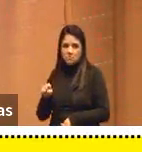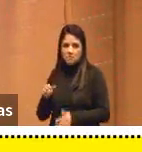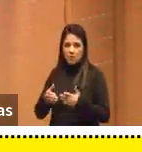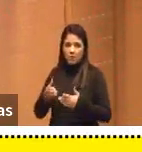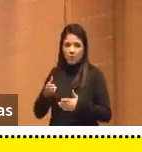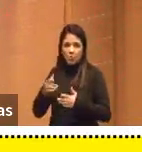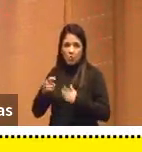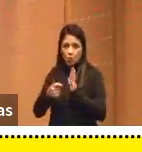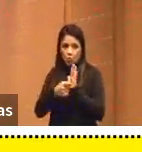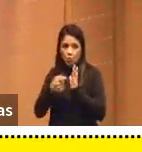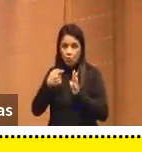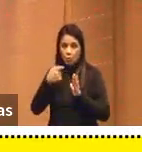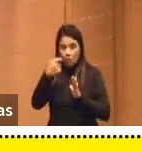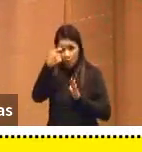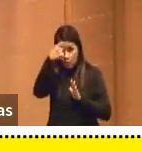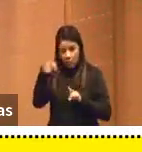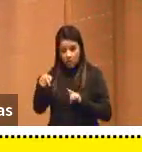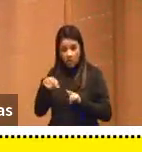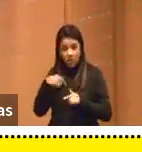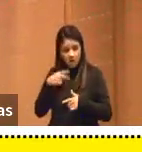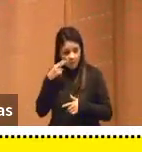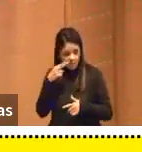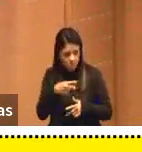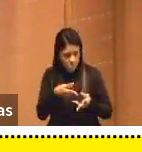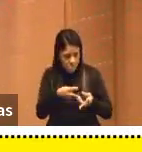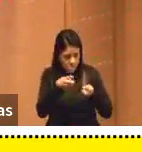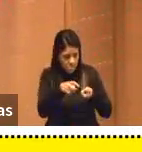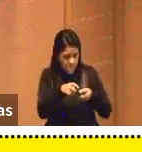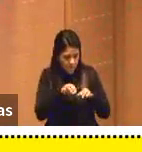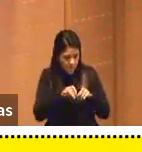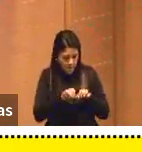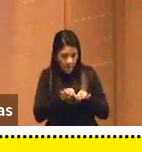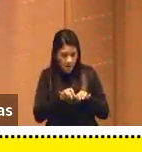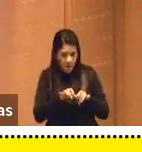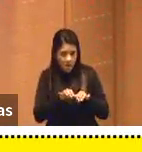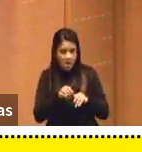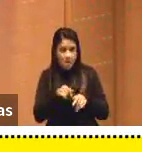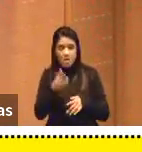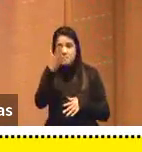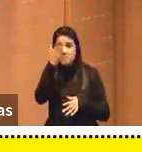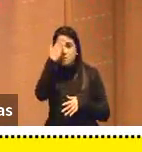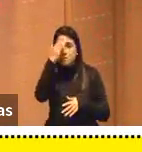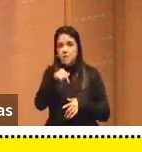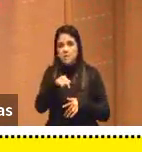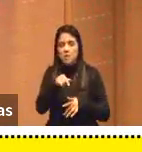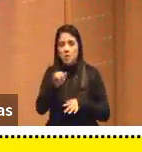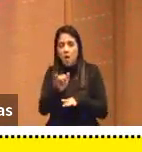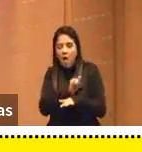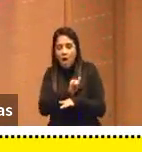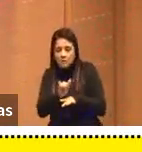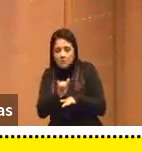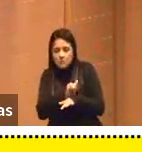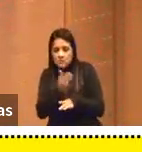E ela tinha visto ele programar, ela deveria saber que é um truque,